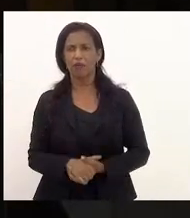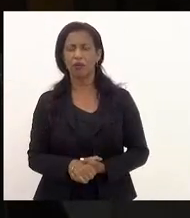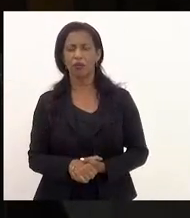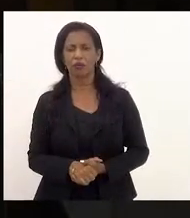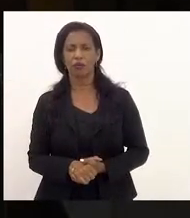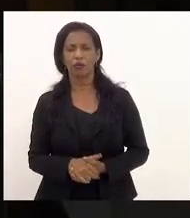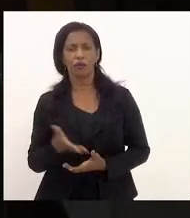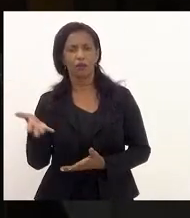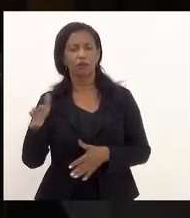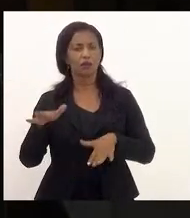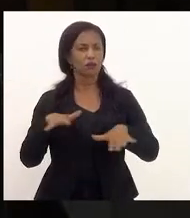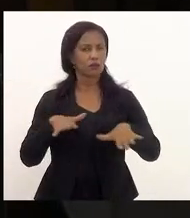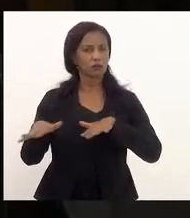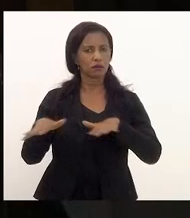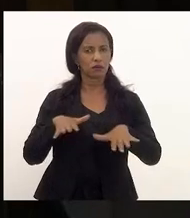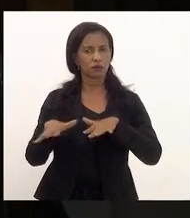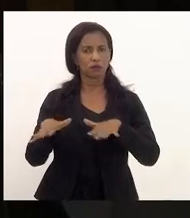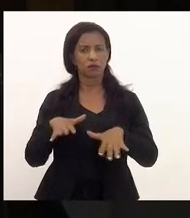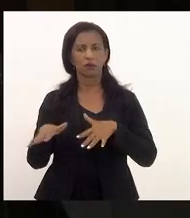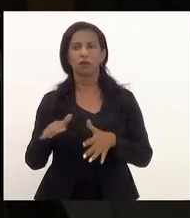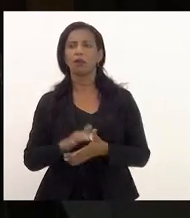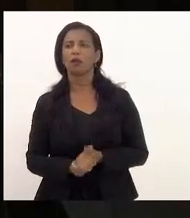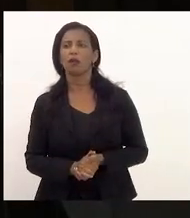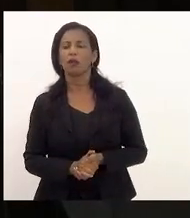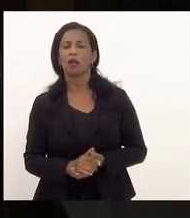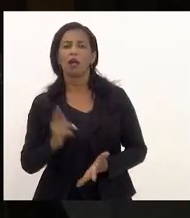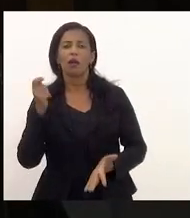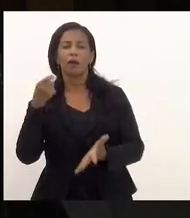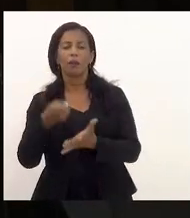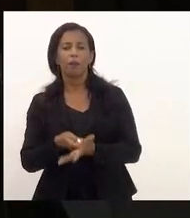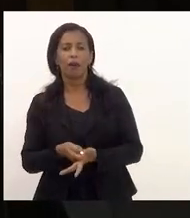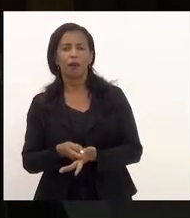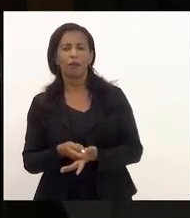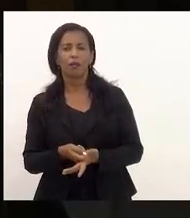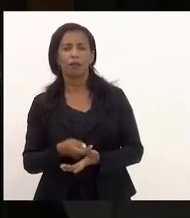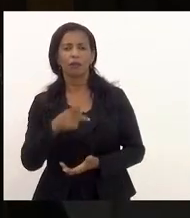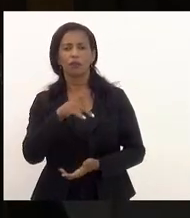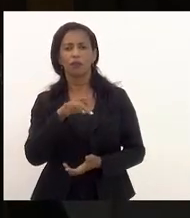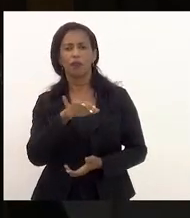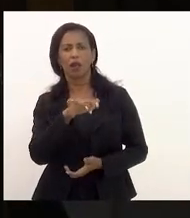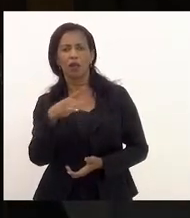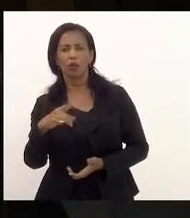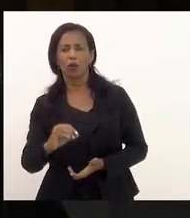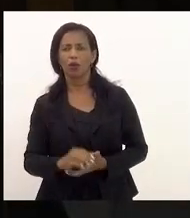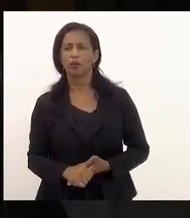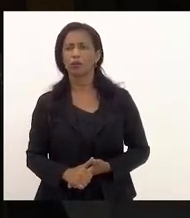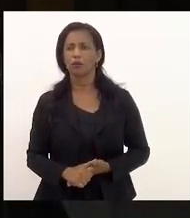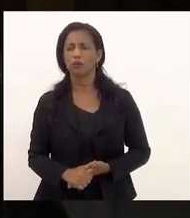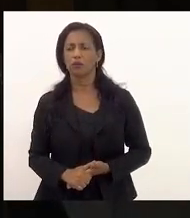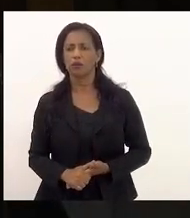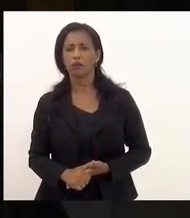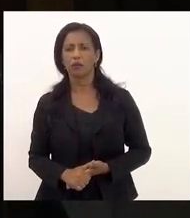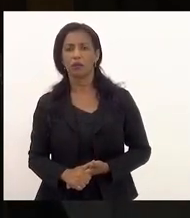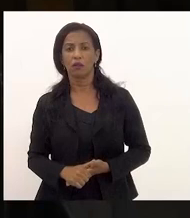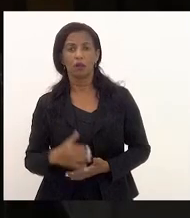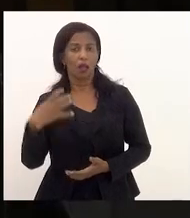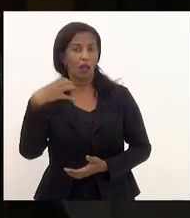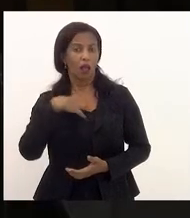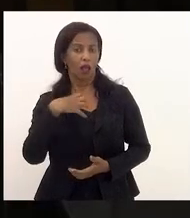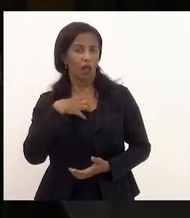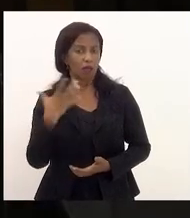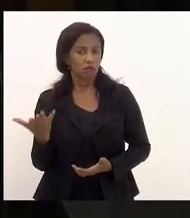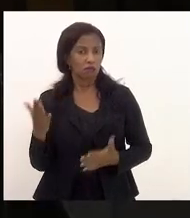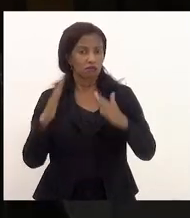está se mexendo para transformar o pagamento de precatório em Casa Bahia